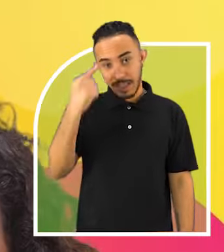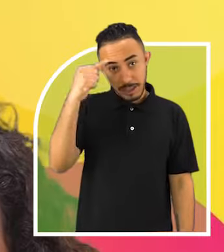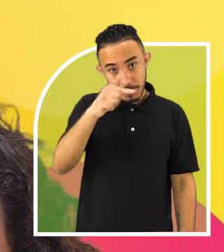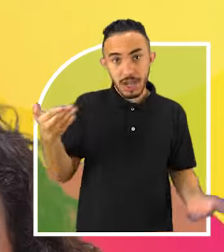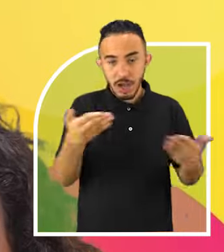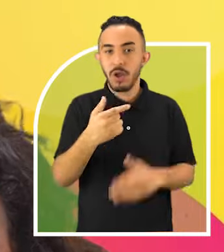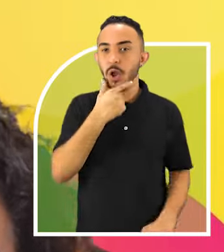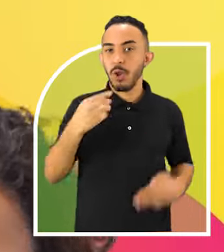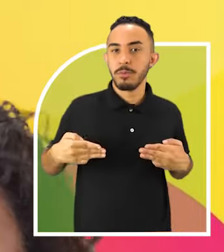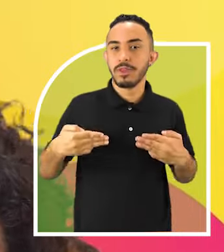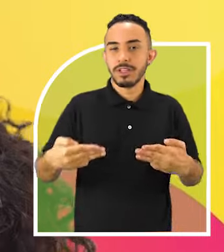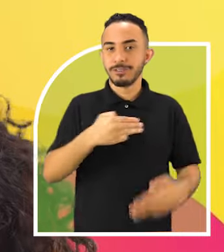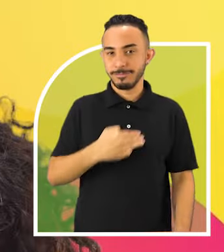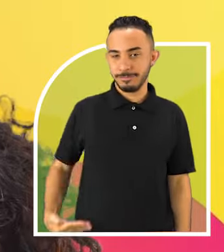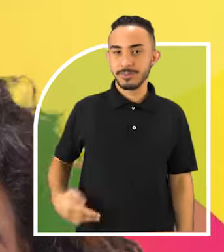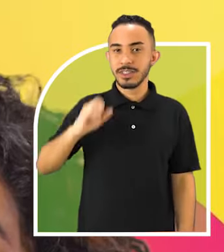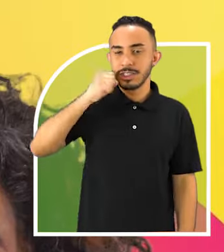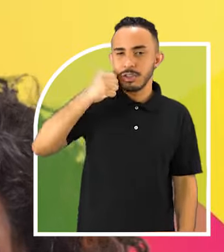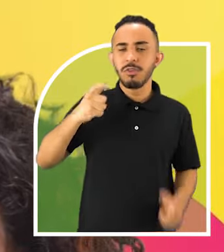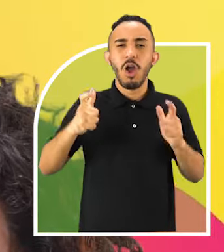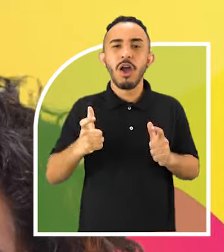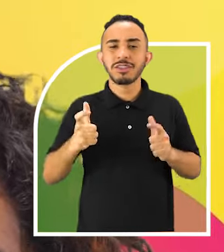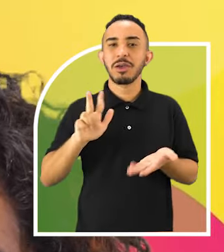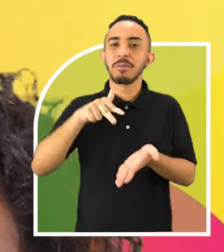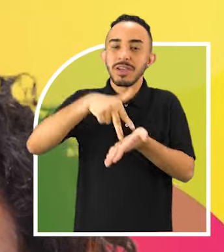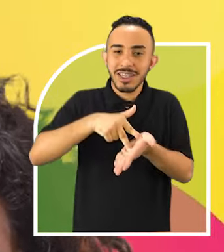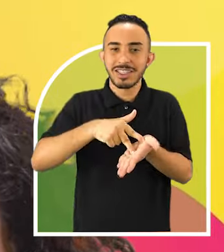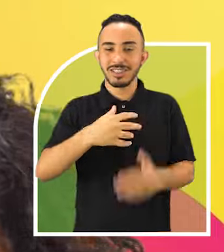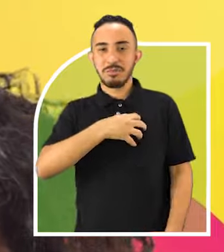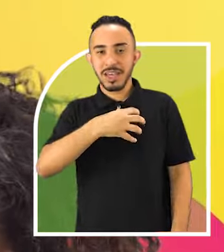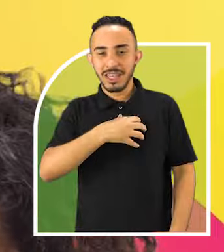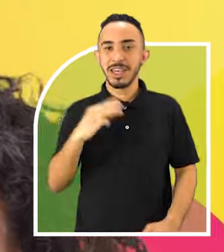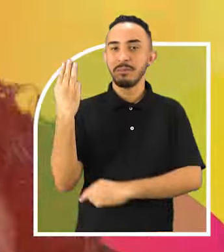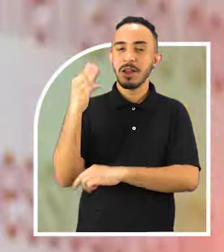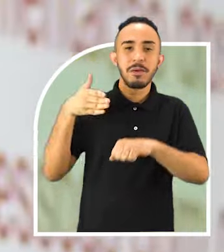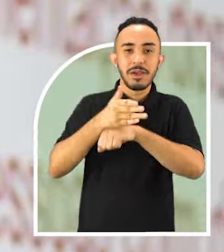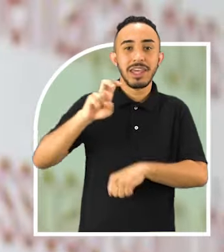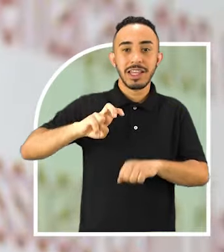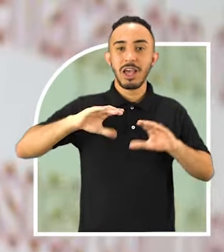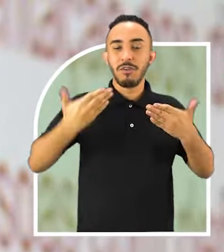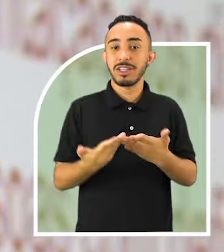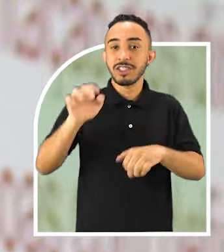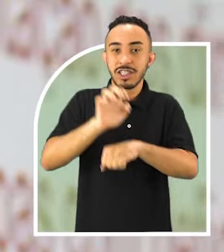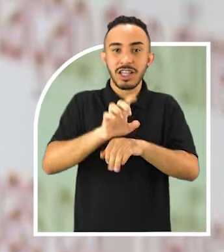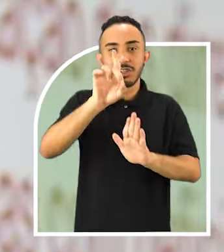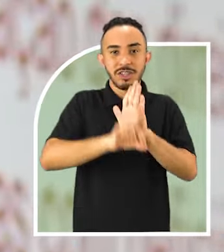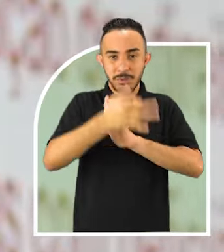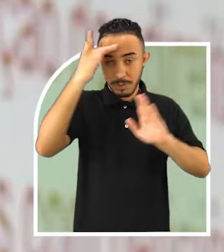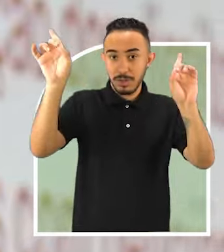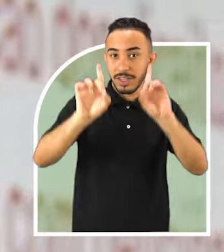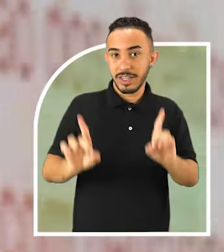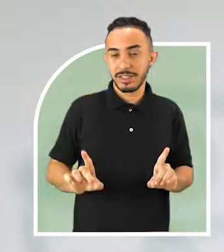Essa semana o nosso ministro, Silvio Almeida, esteve na Bahia e no Maranhão para participar da 5ª Conferência Estadual dos